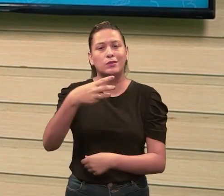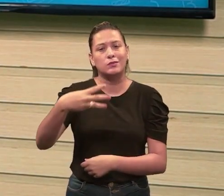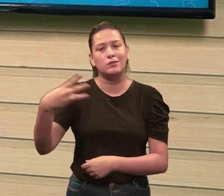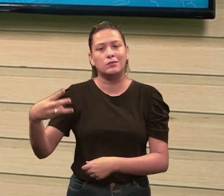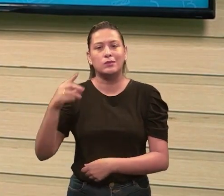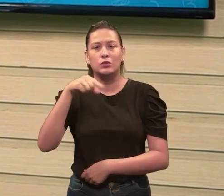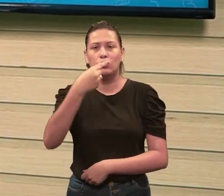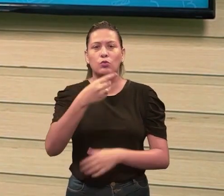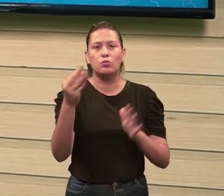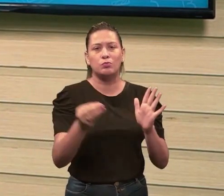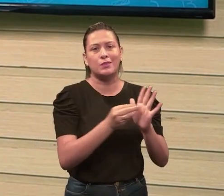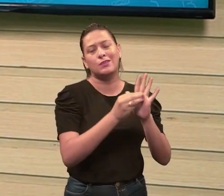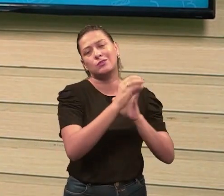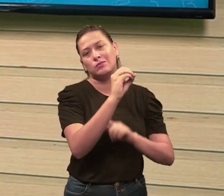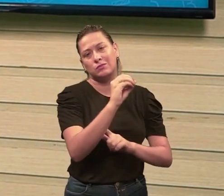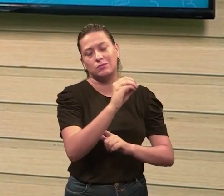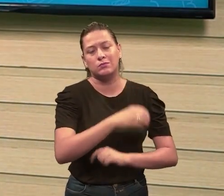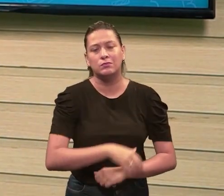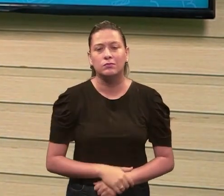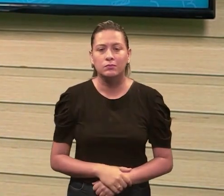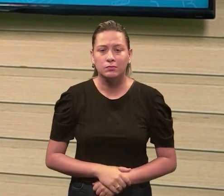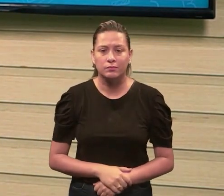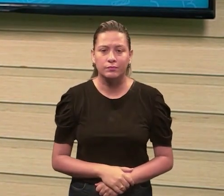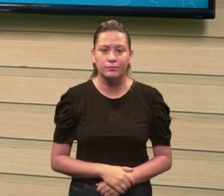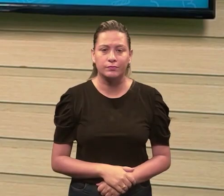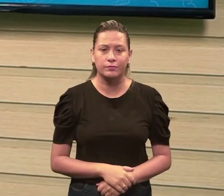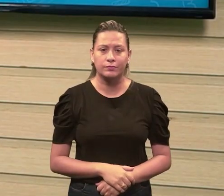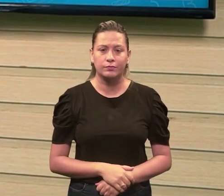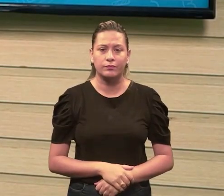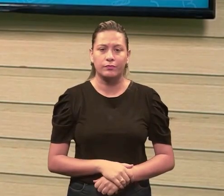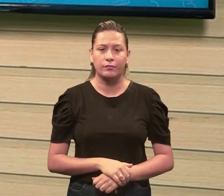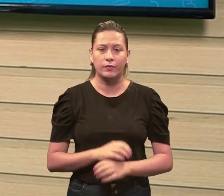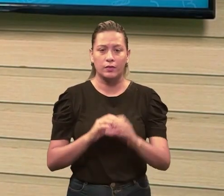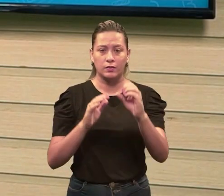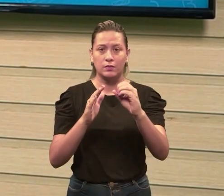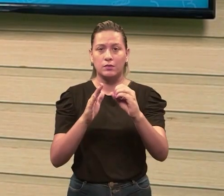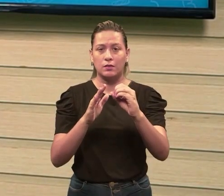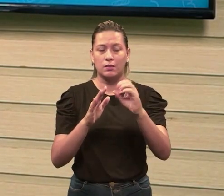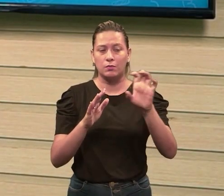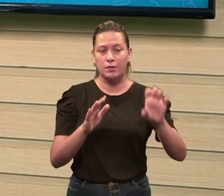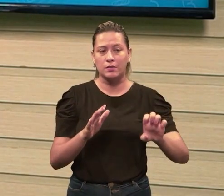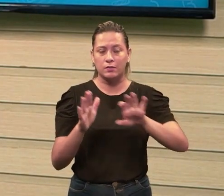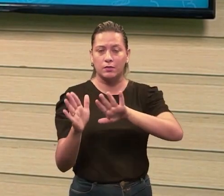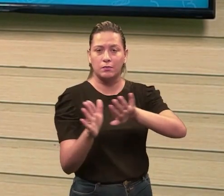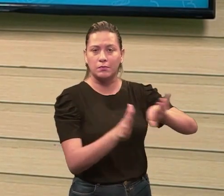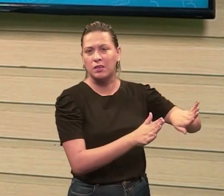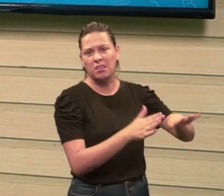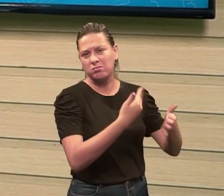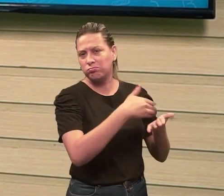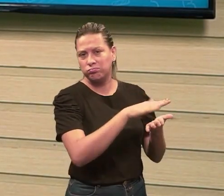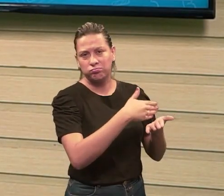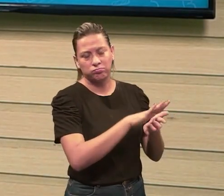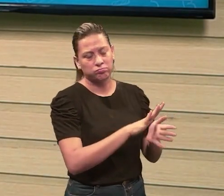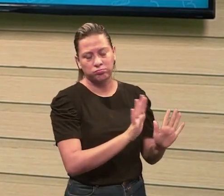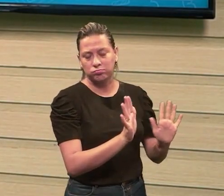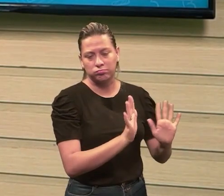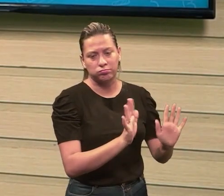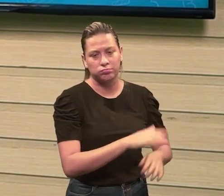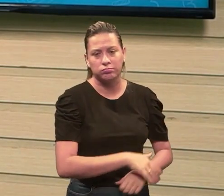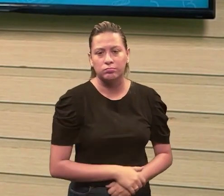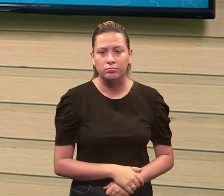restante eu preencho com 0, tá? E aí, é aquela contagem, 0 à esquerda, né? De um número